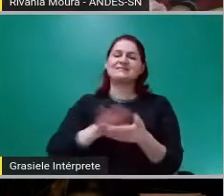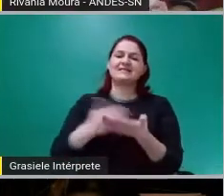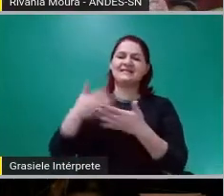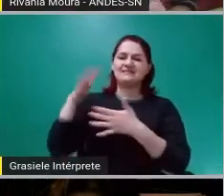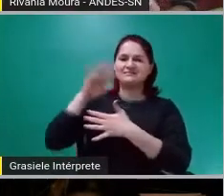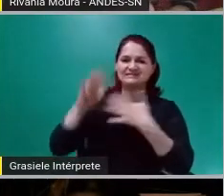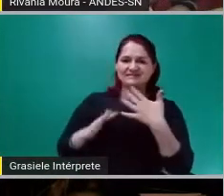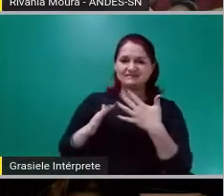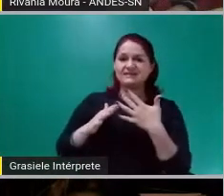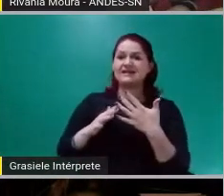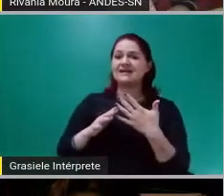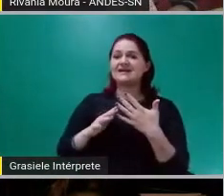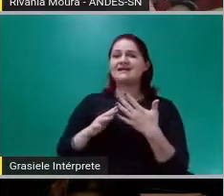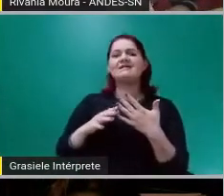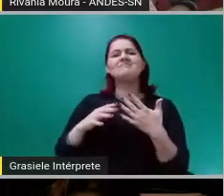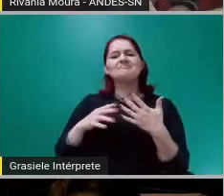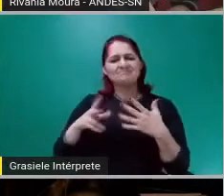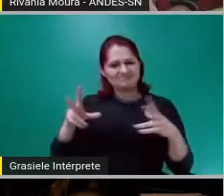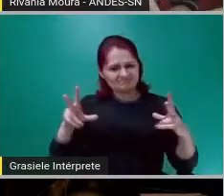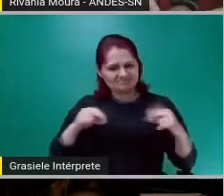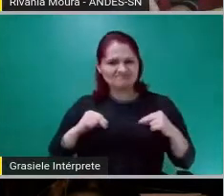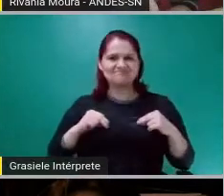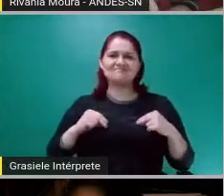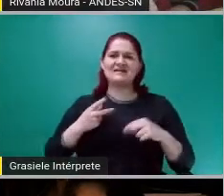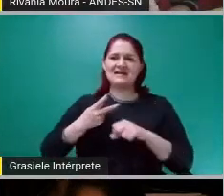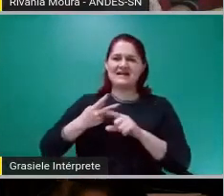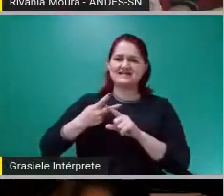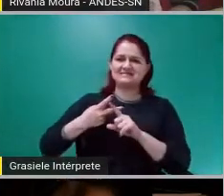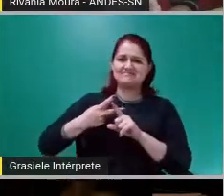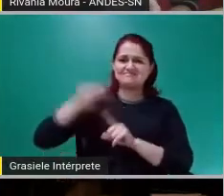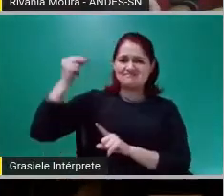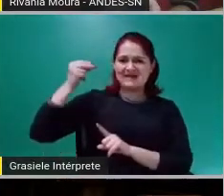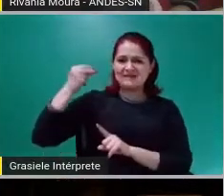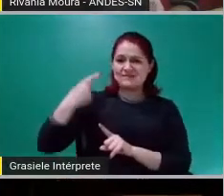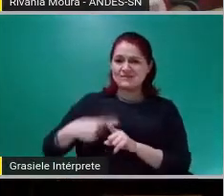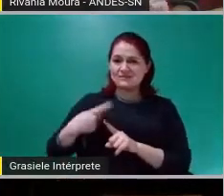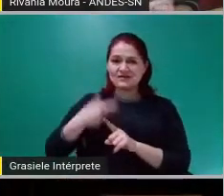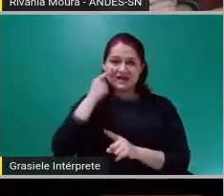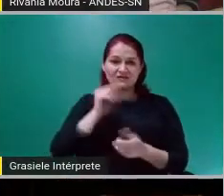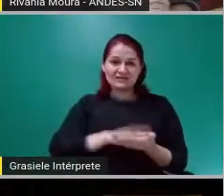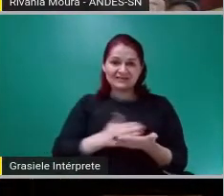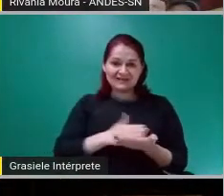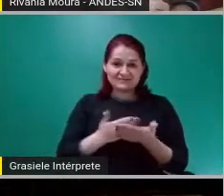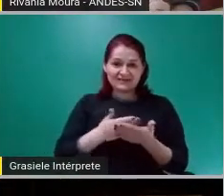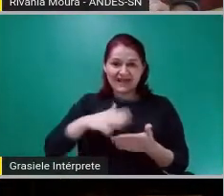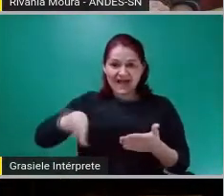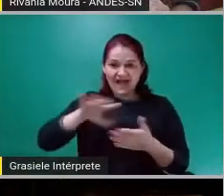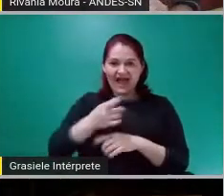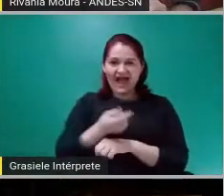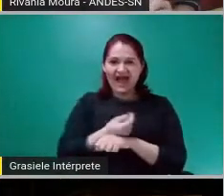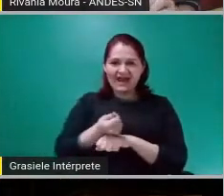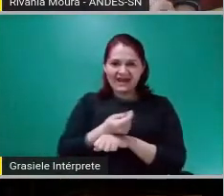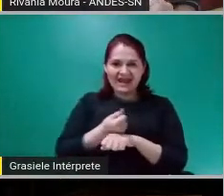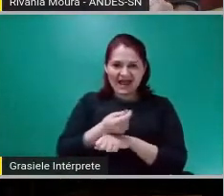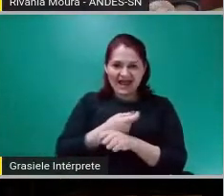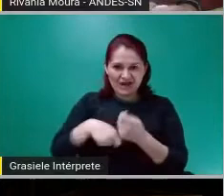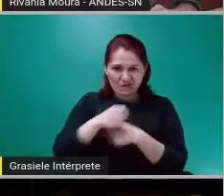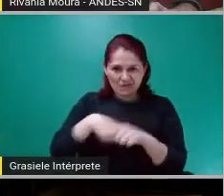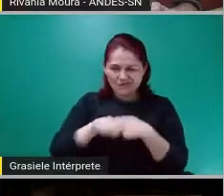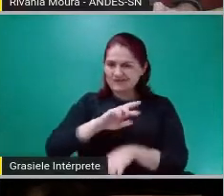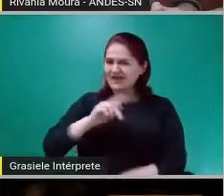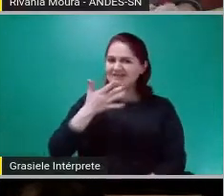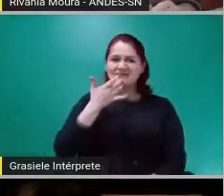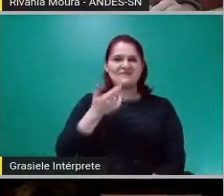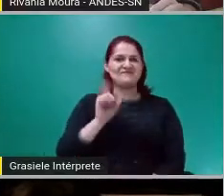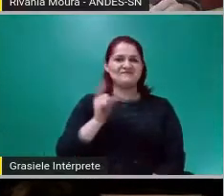de Libra, que eu não sei, elas merecem um prêmio, porque conseguir interpretar a economia não é uma tarefa fácil.